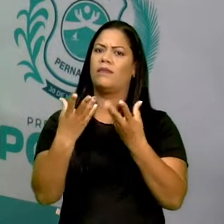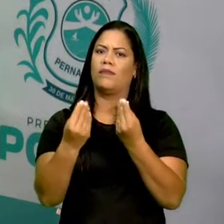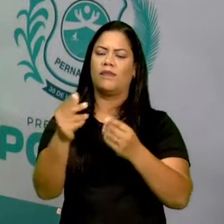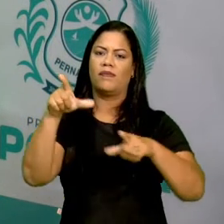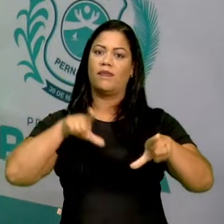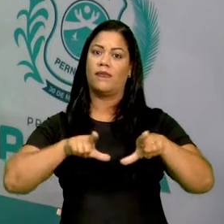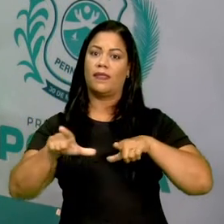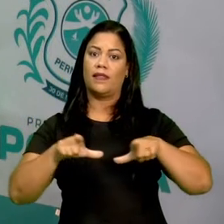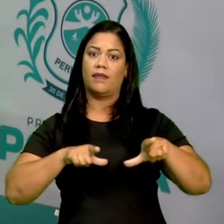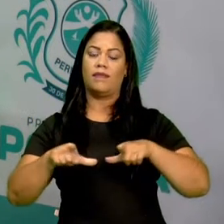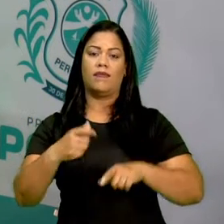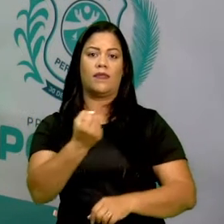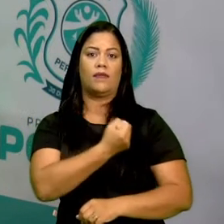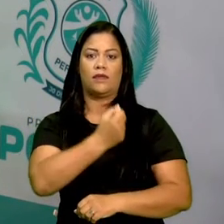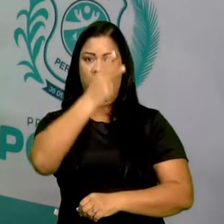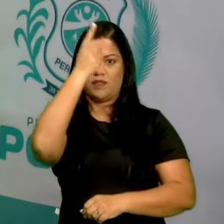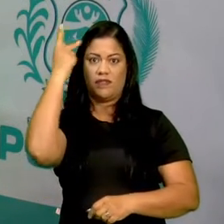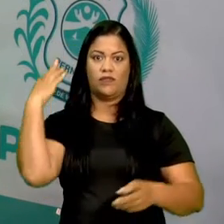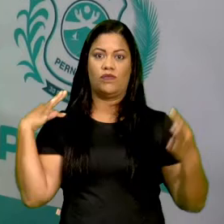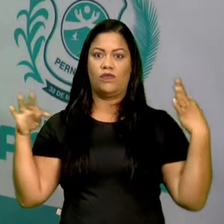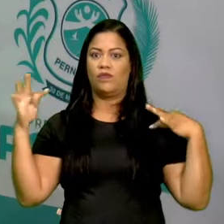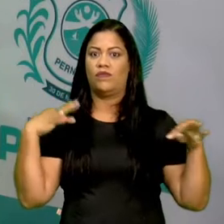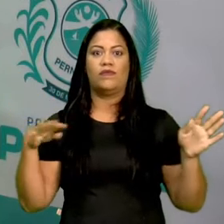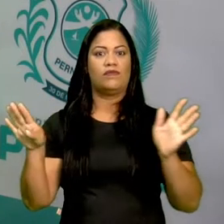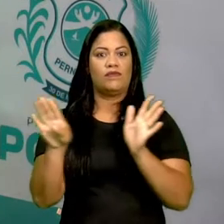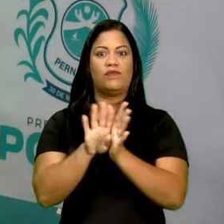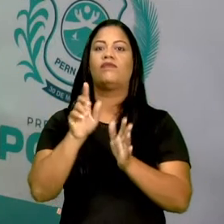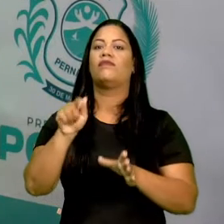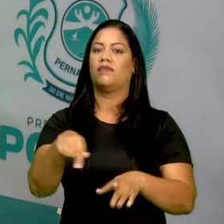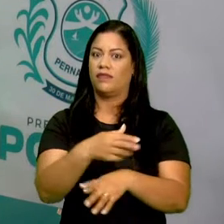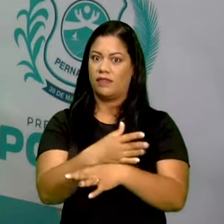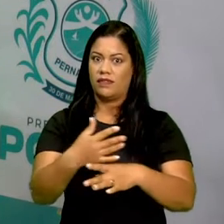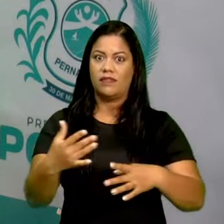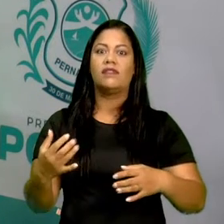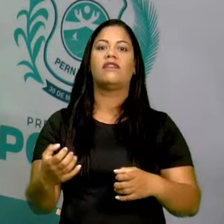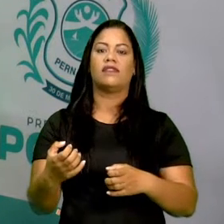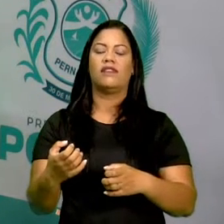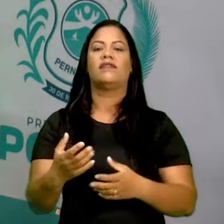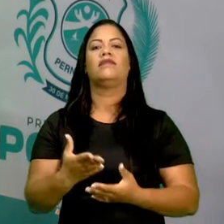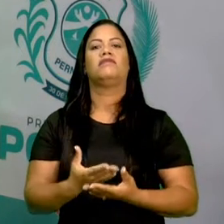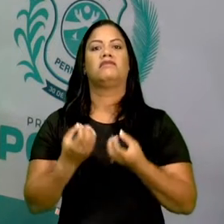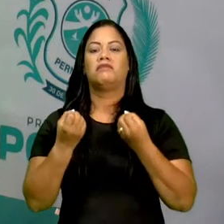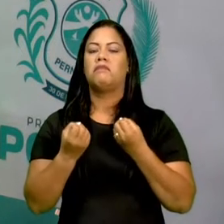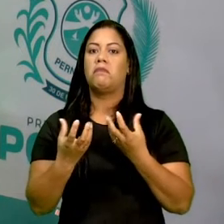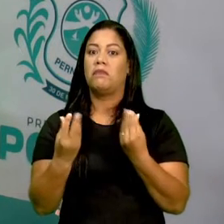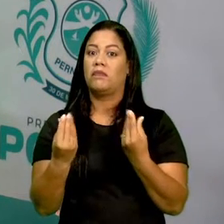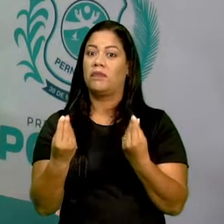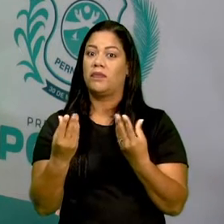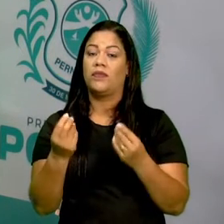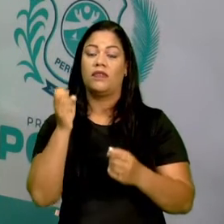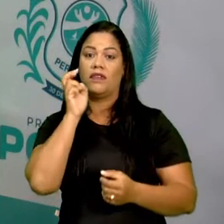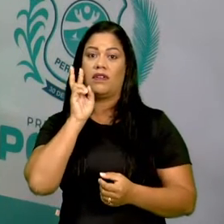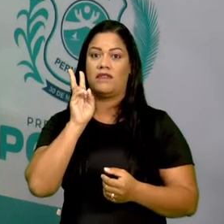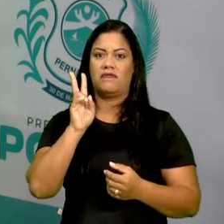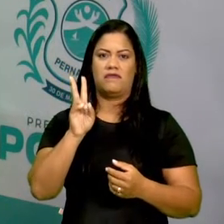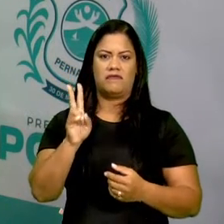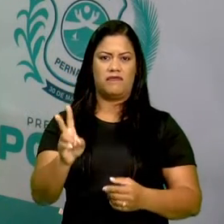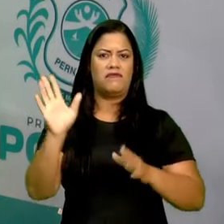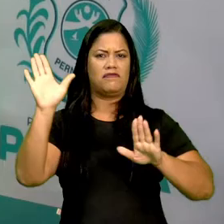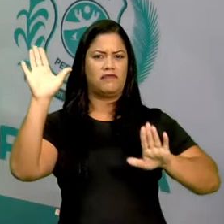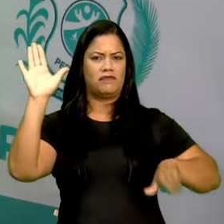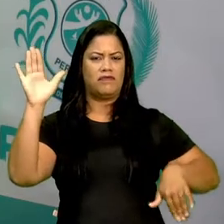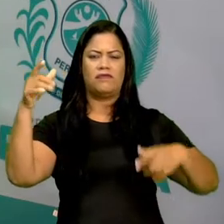porque o número de turistas é muito grande que vem nos visitar, tá certo? Para ver as nossas belas